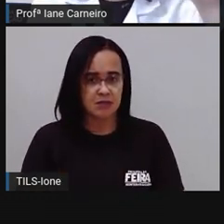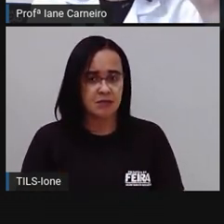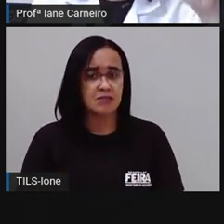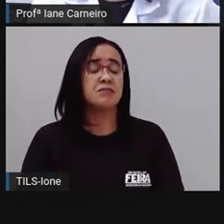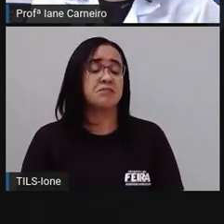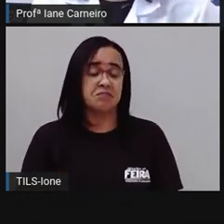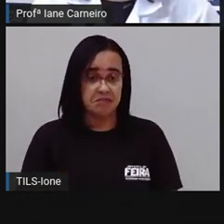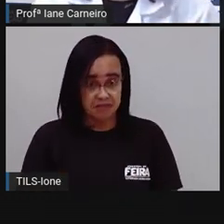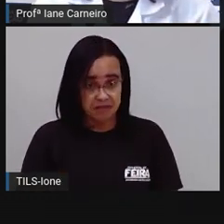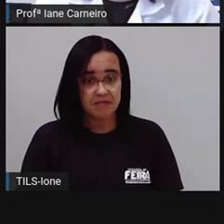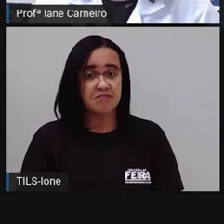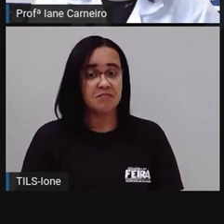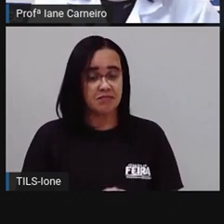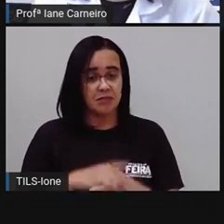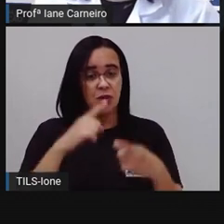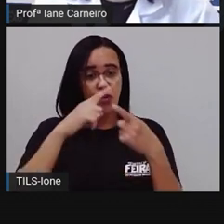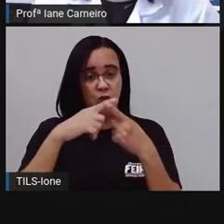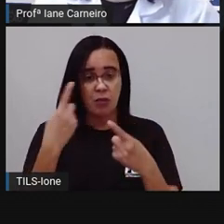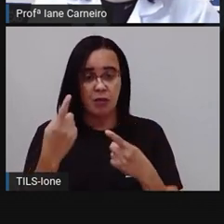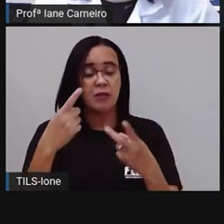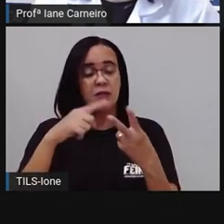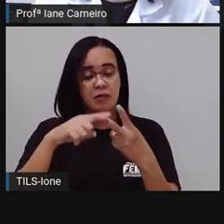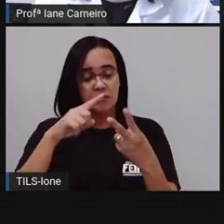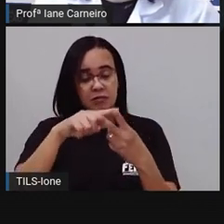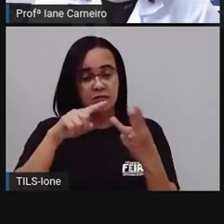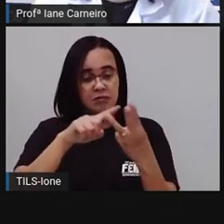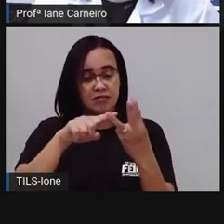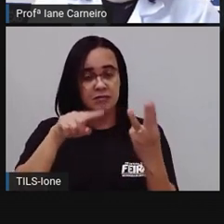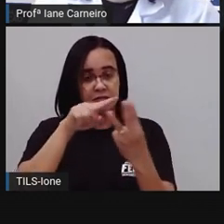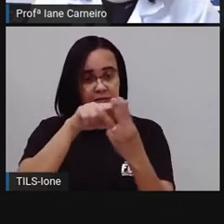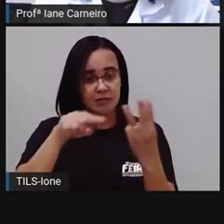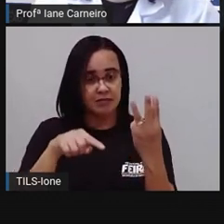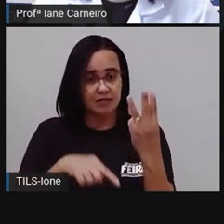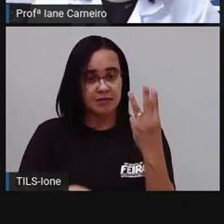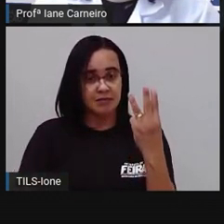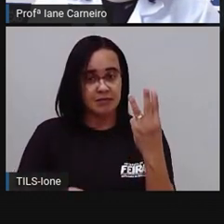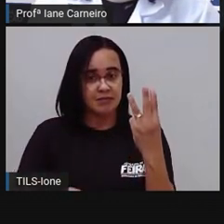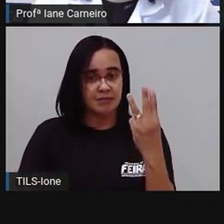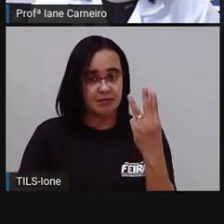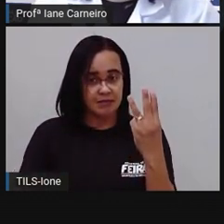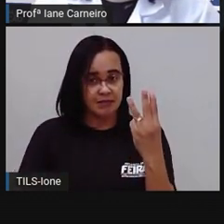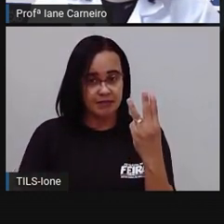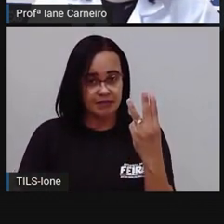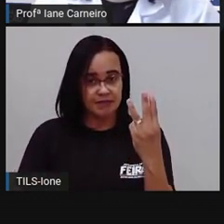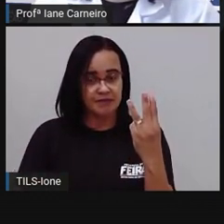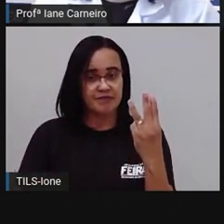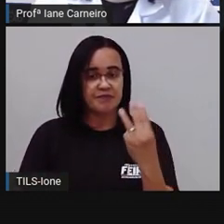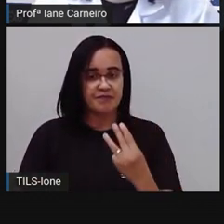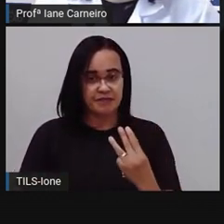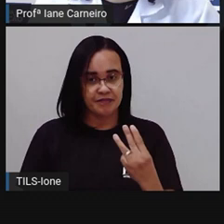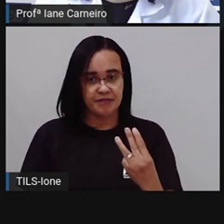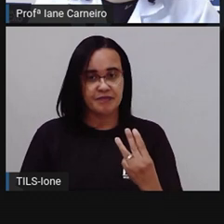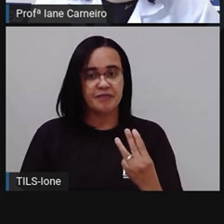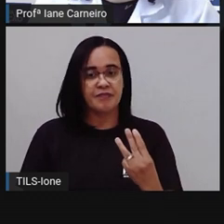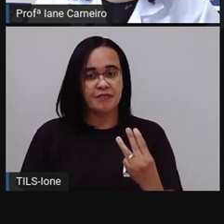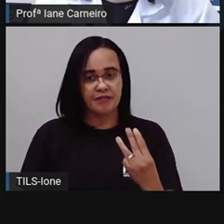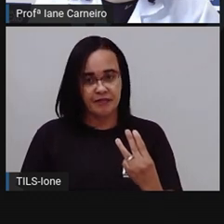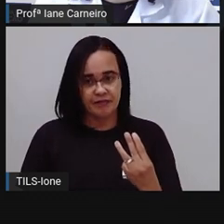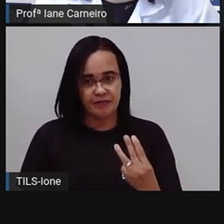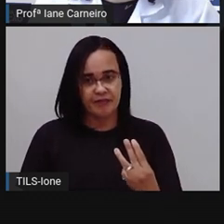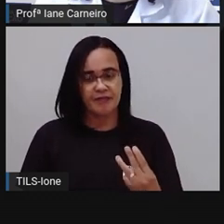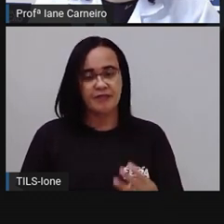Três, ó. Mais dois. Vamos ver, ó. Um, mais dois, ó. Um,